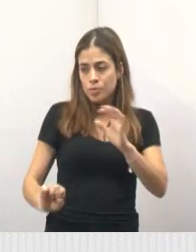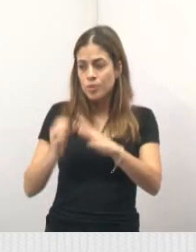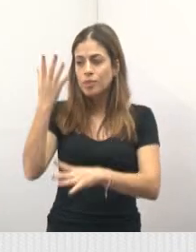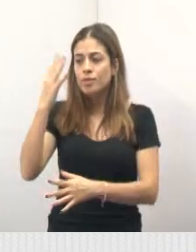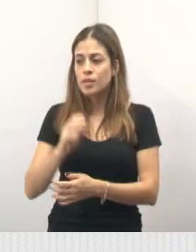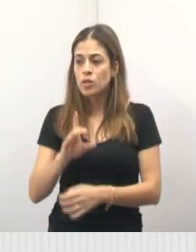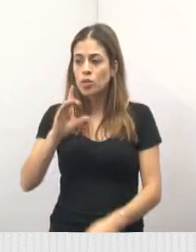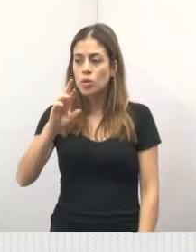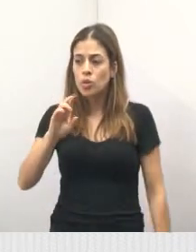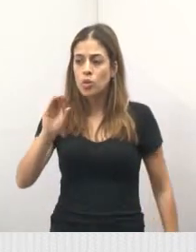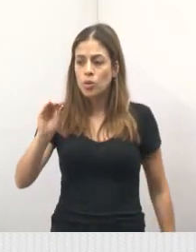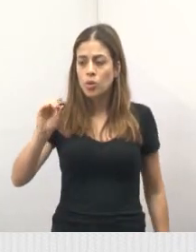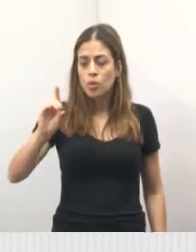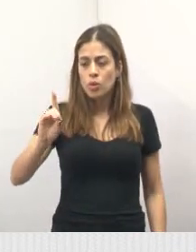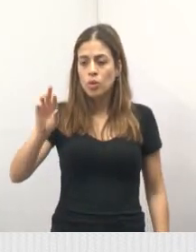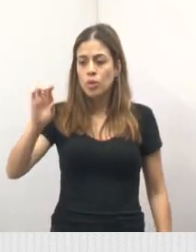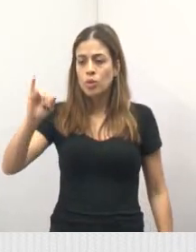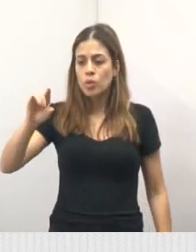tivemos a presença lá,